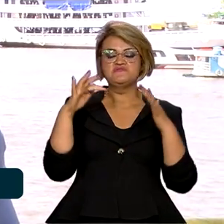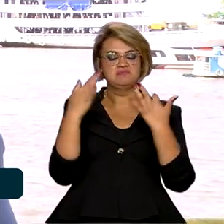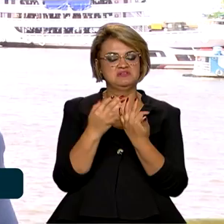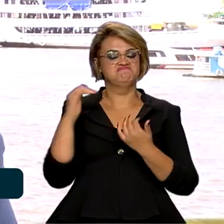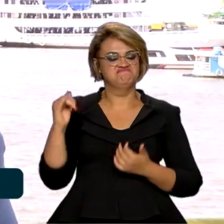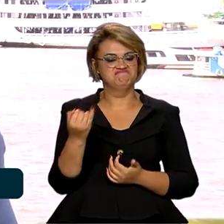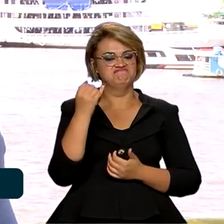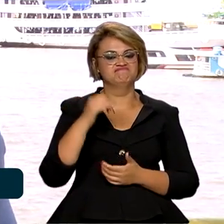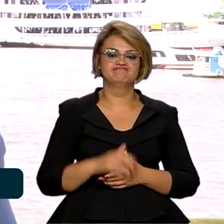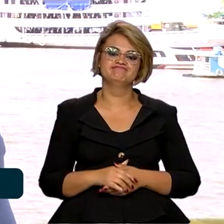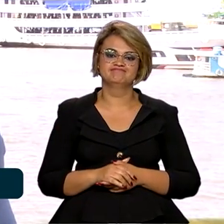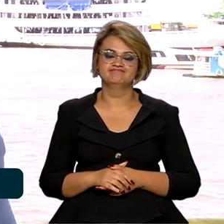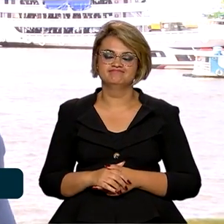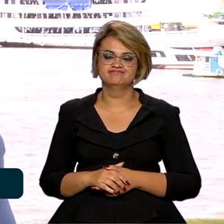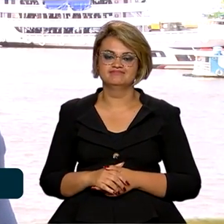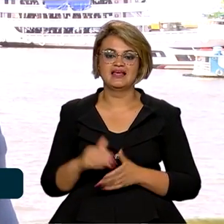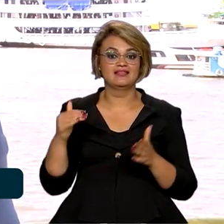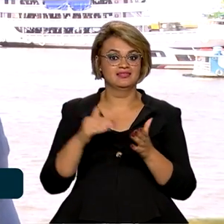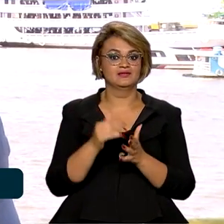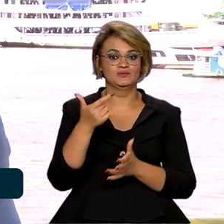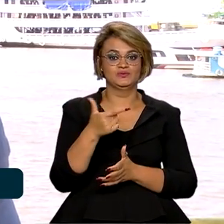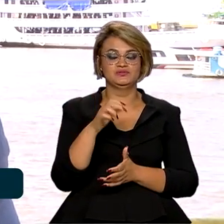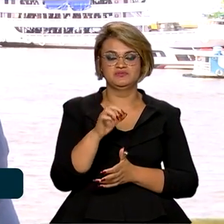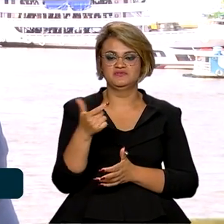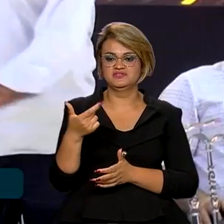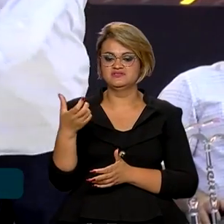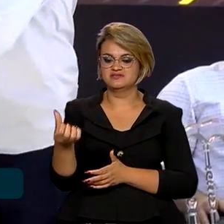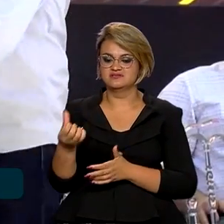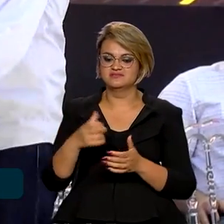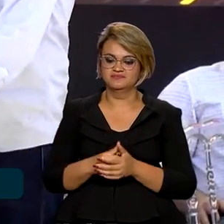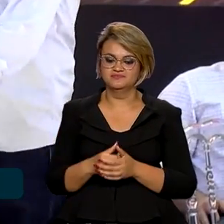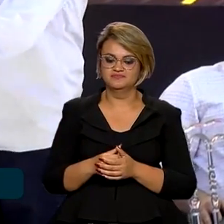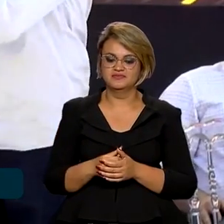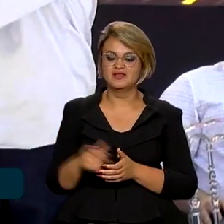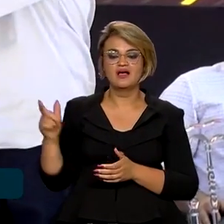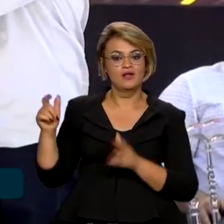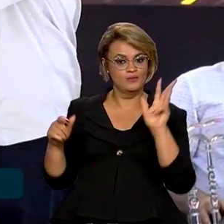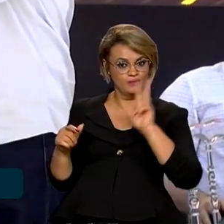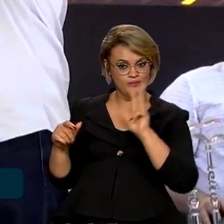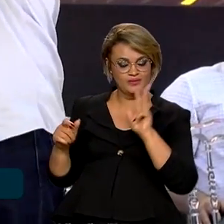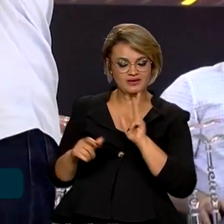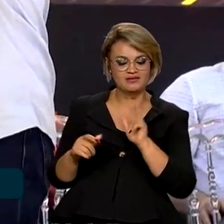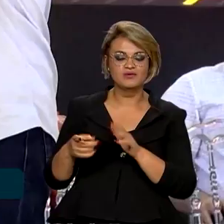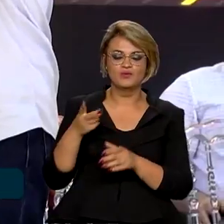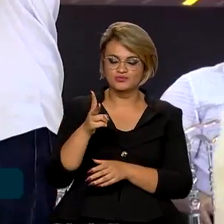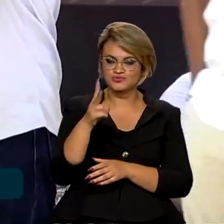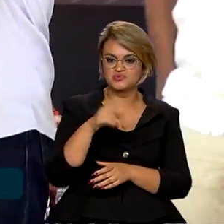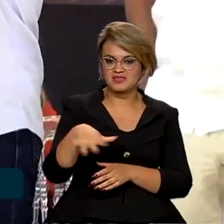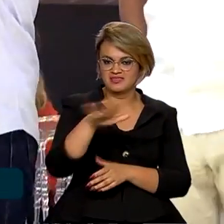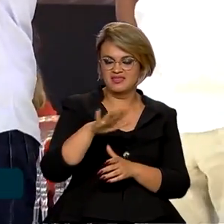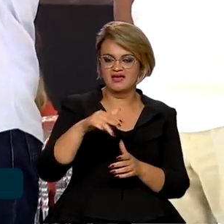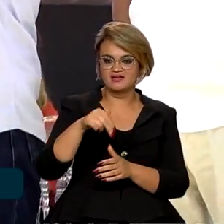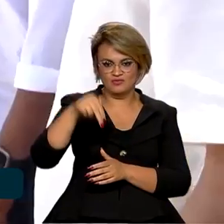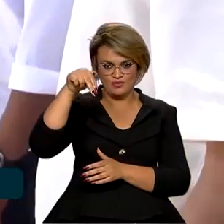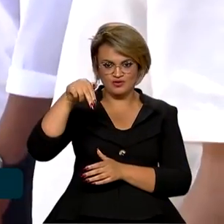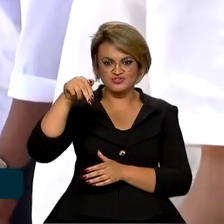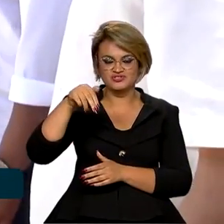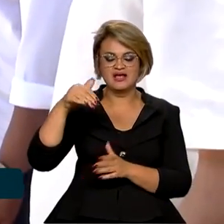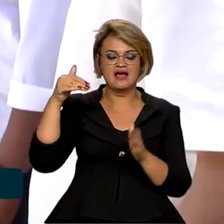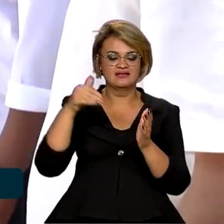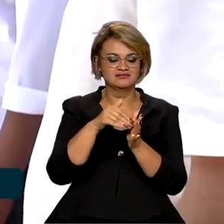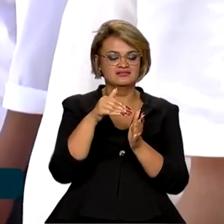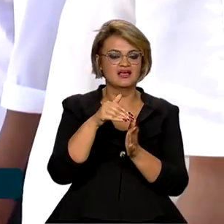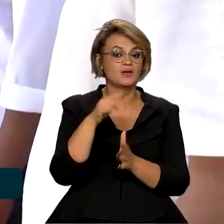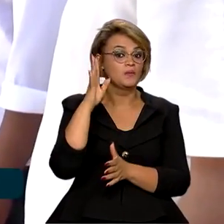serão beneficiadas até 2026. O presidente Lula segue na região norte do país até a